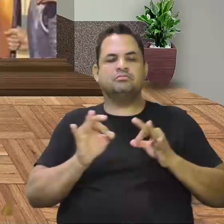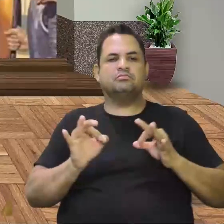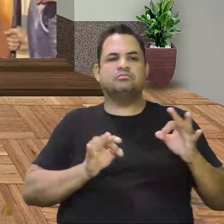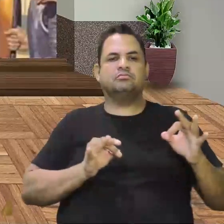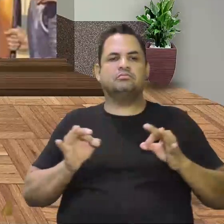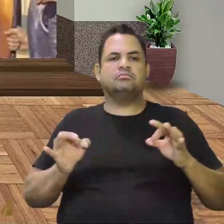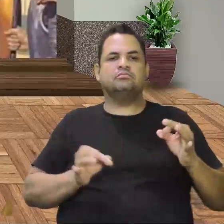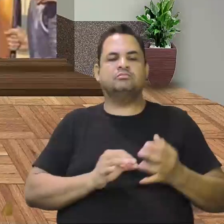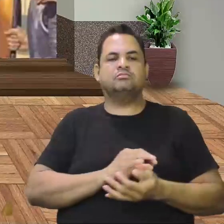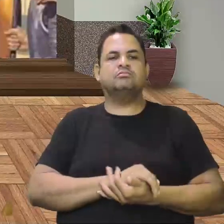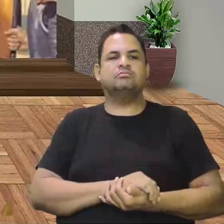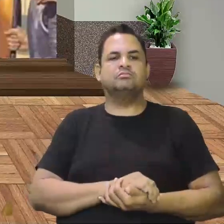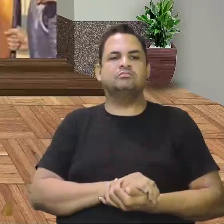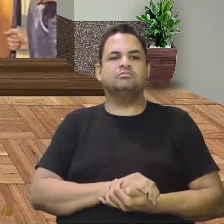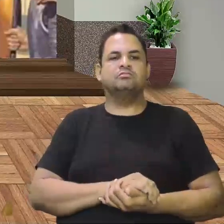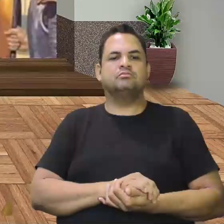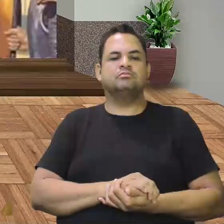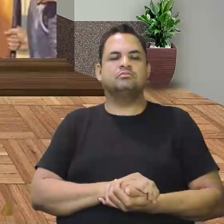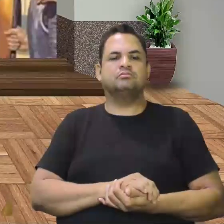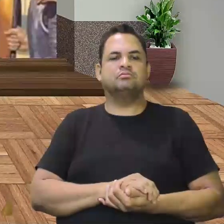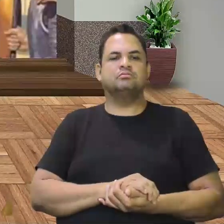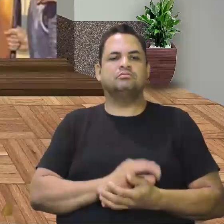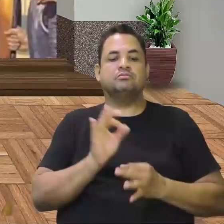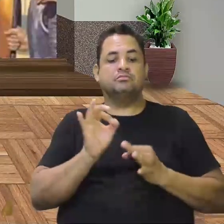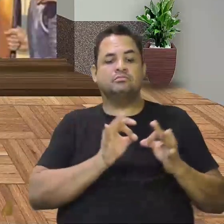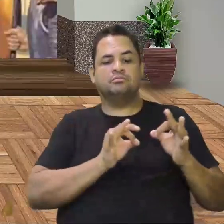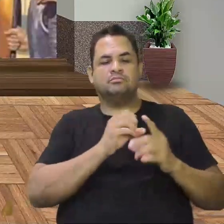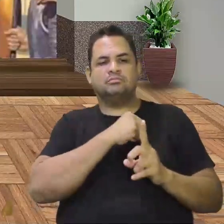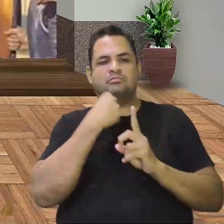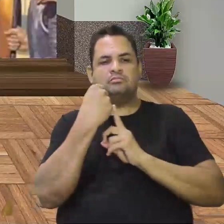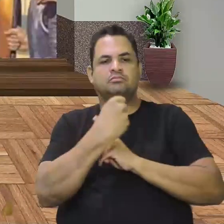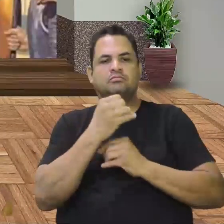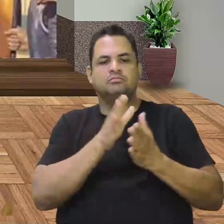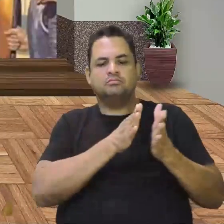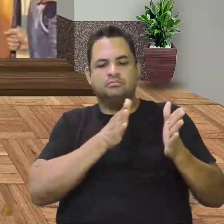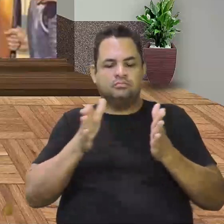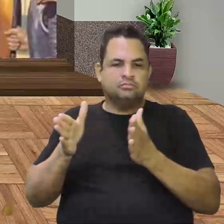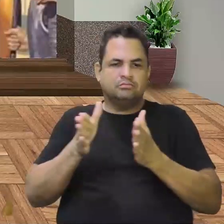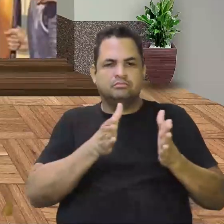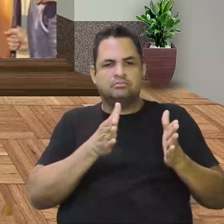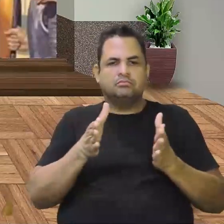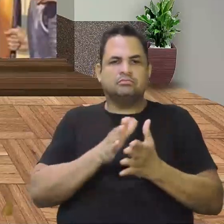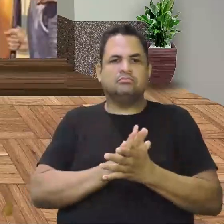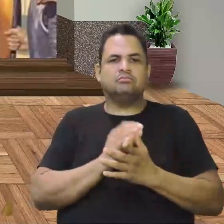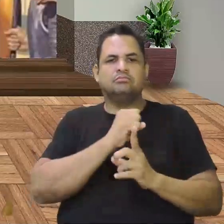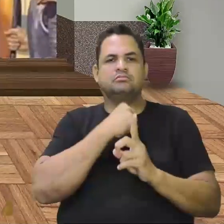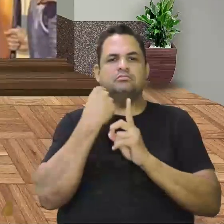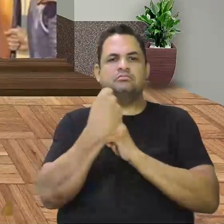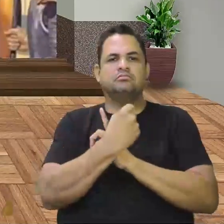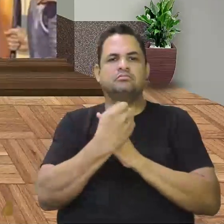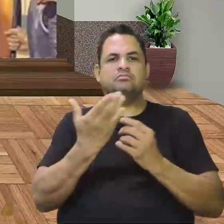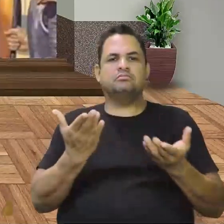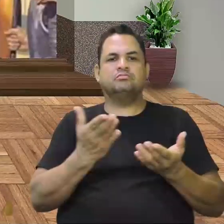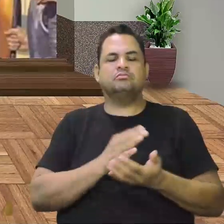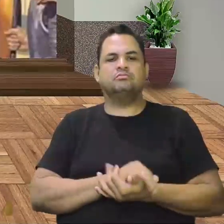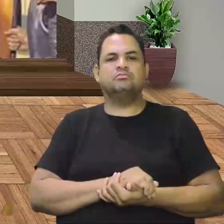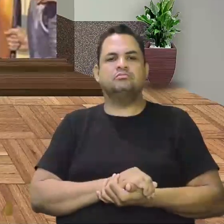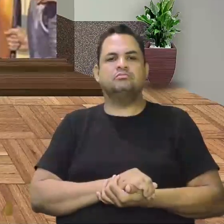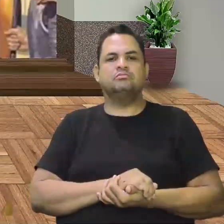formando ali, essa sociedade espanhola. Ela está se formando aqui nesse período. Aí, essa sociedade. E ela